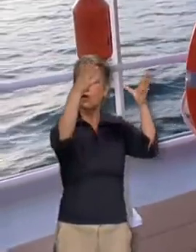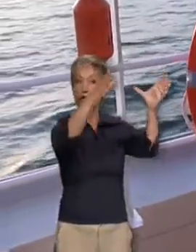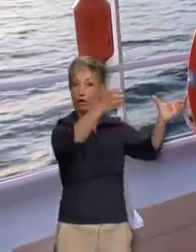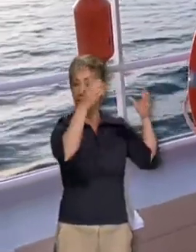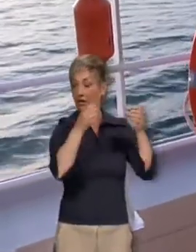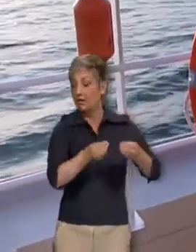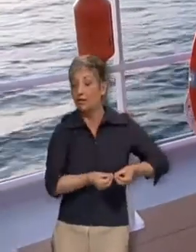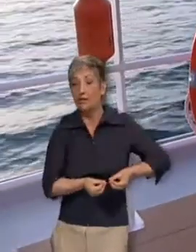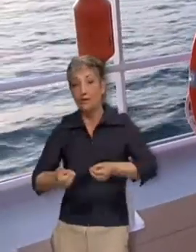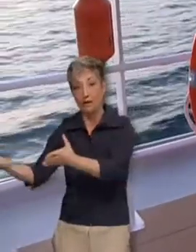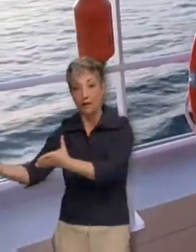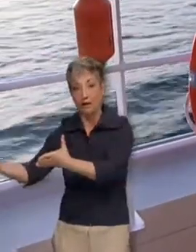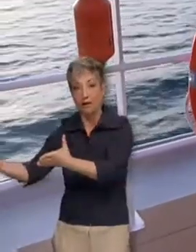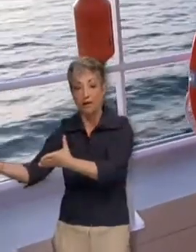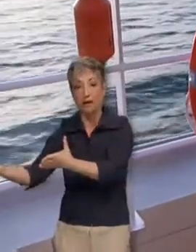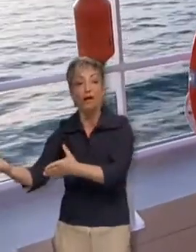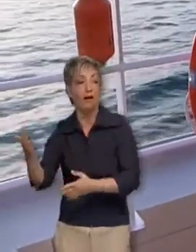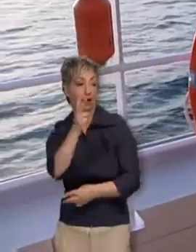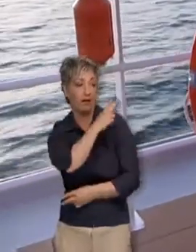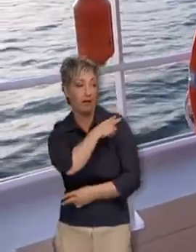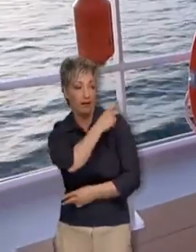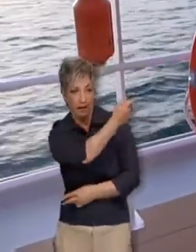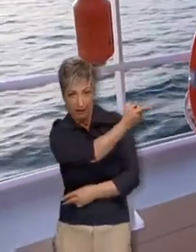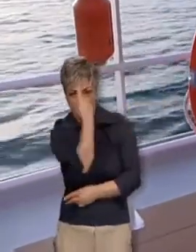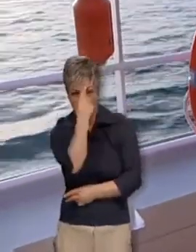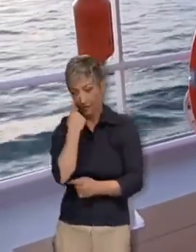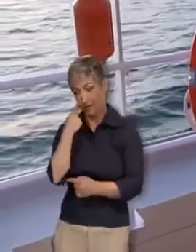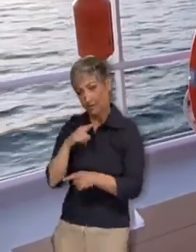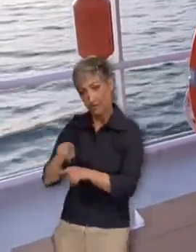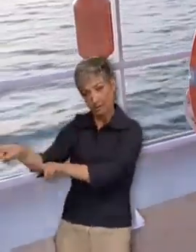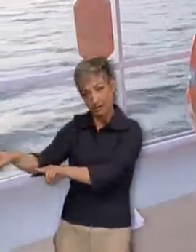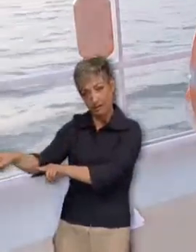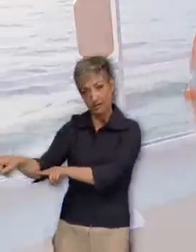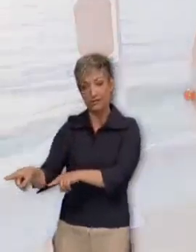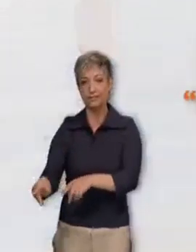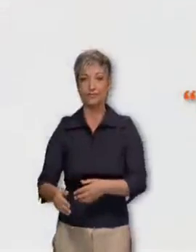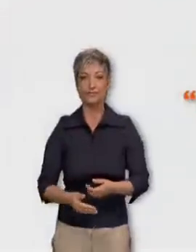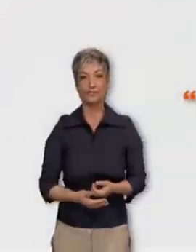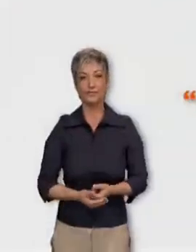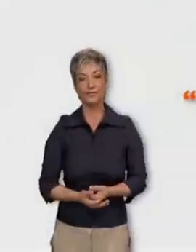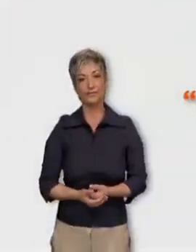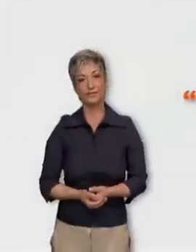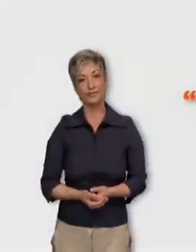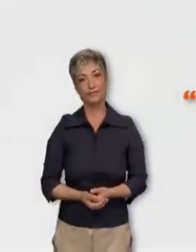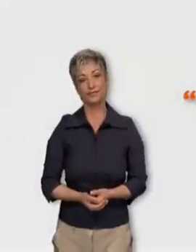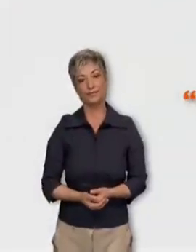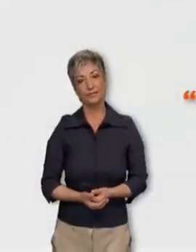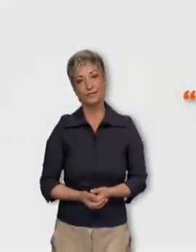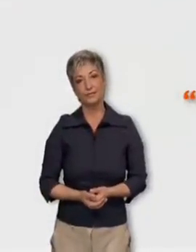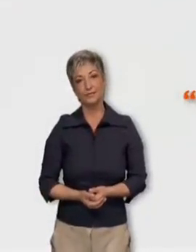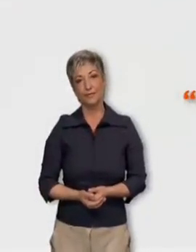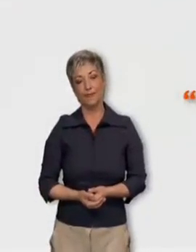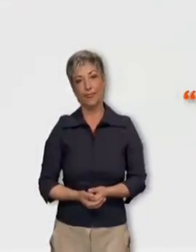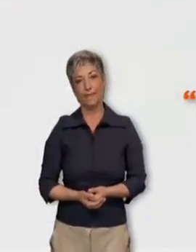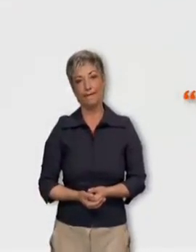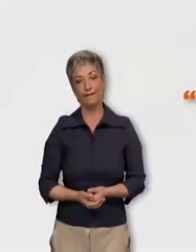Se você vir alguém cair ao mar, jogue-lhe um colete salva-vidas. Grite, homem ao mar e avise o tripulante